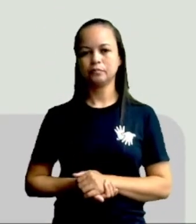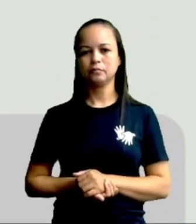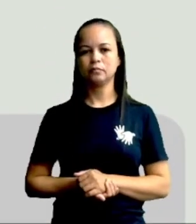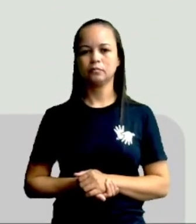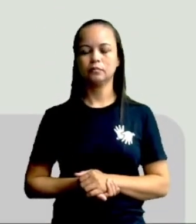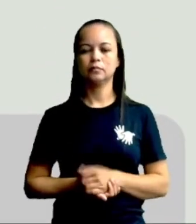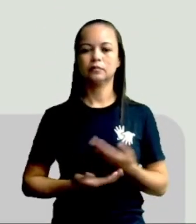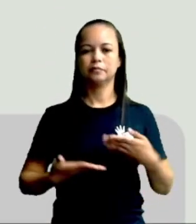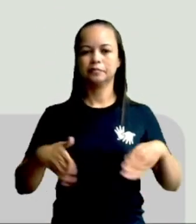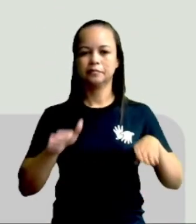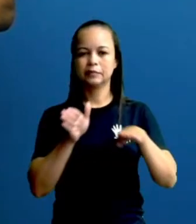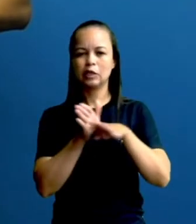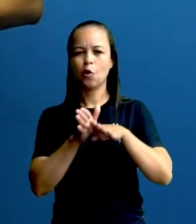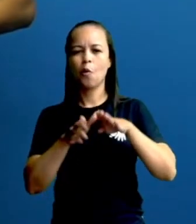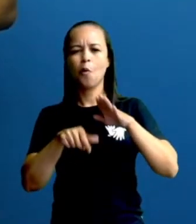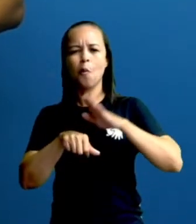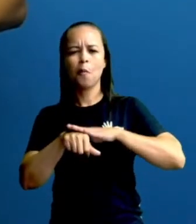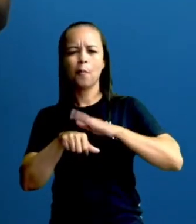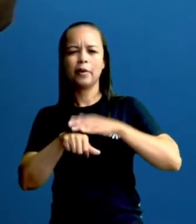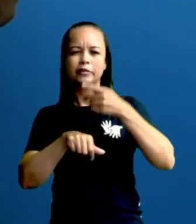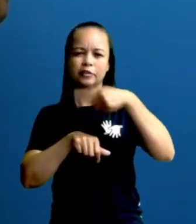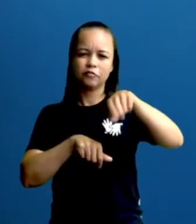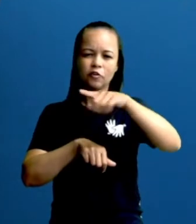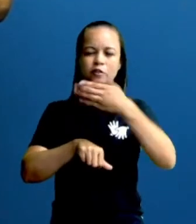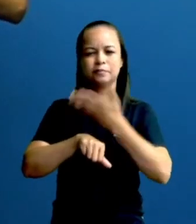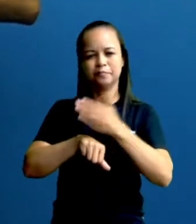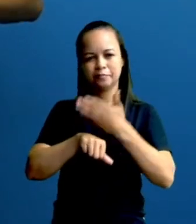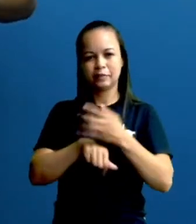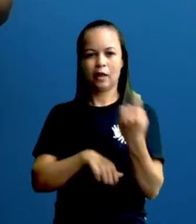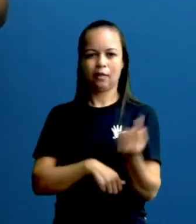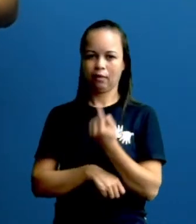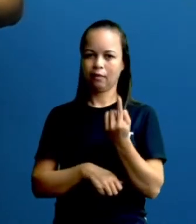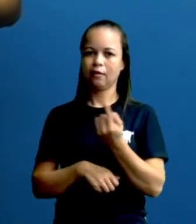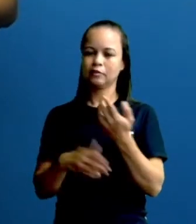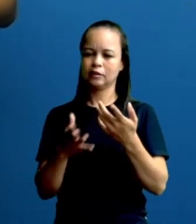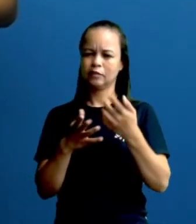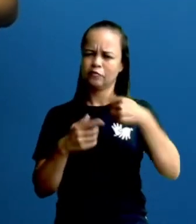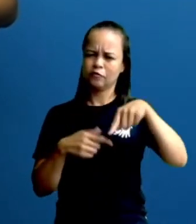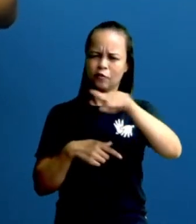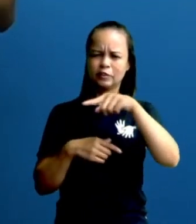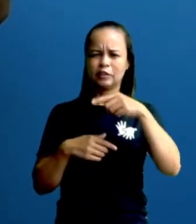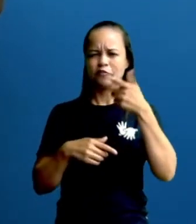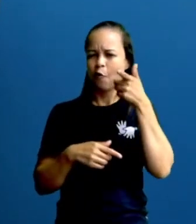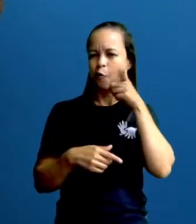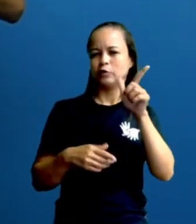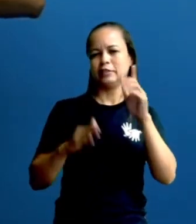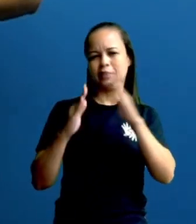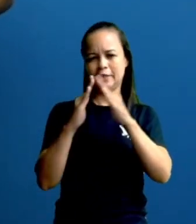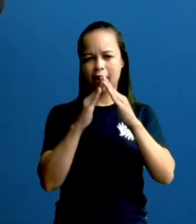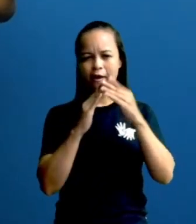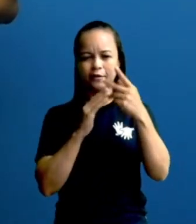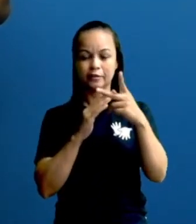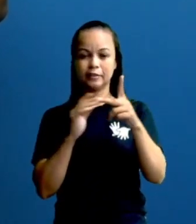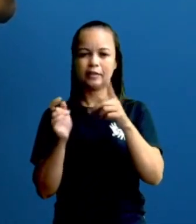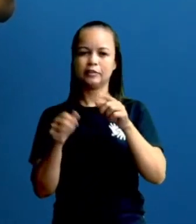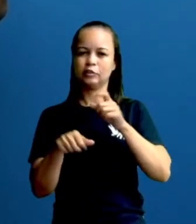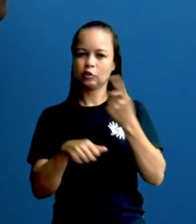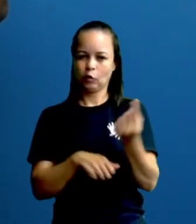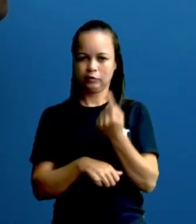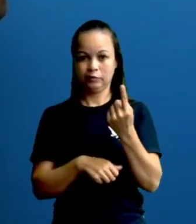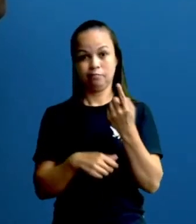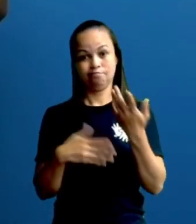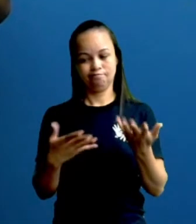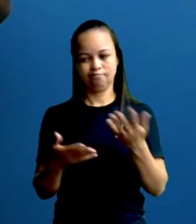Chegou o momento que você pratica sozinho. Será que você aí de casa vai conseguir praticar sozinho? Teu momento chegou agora.